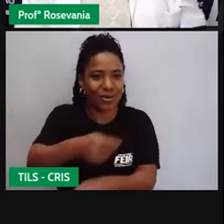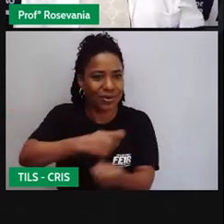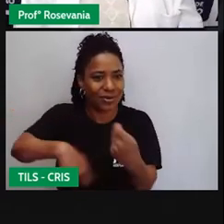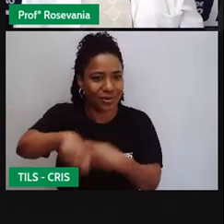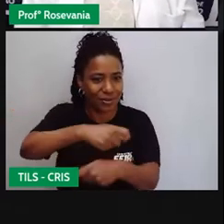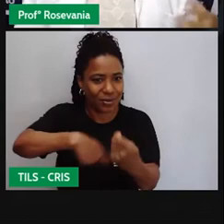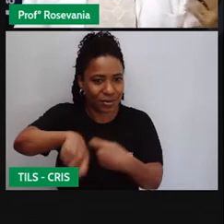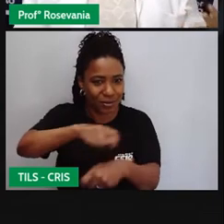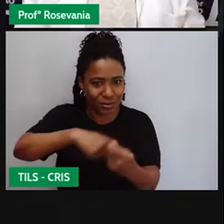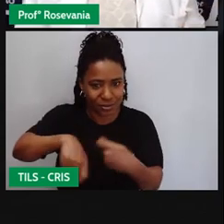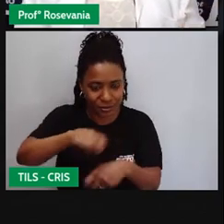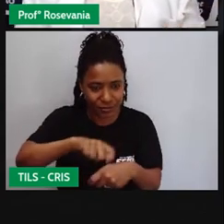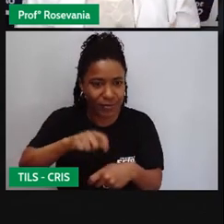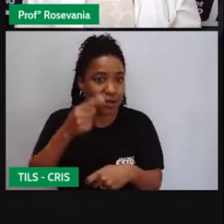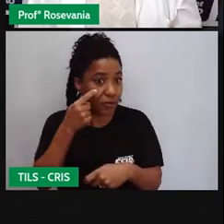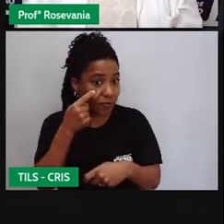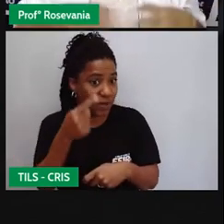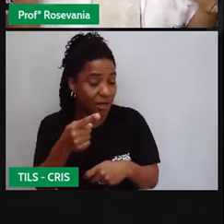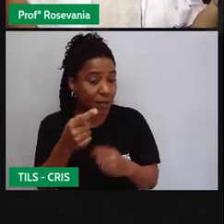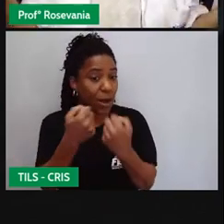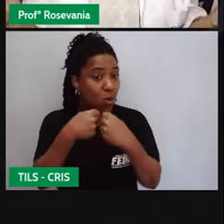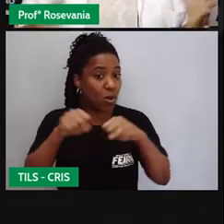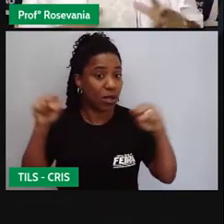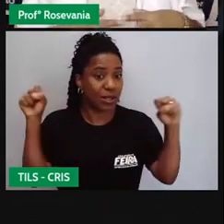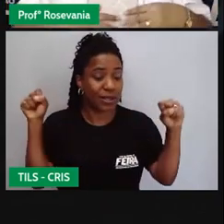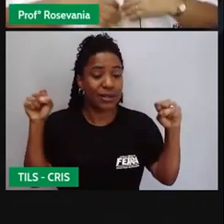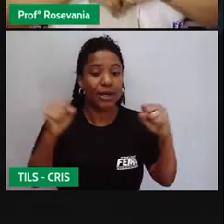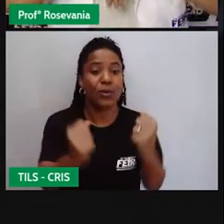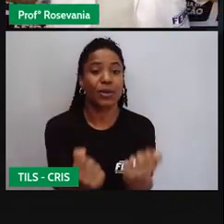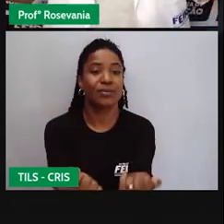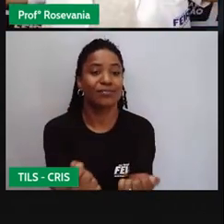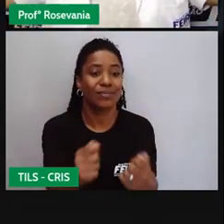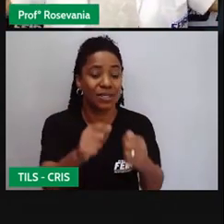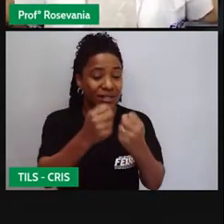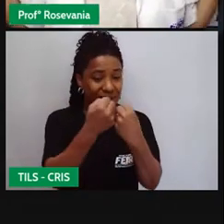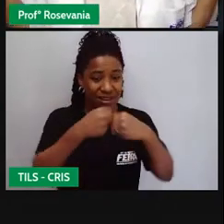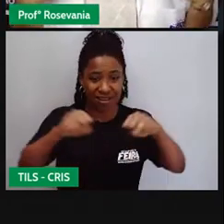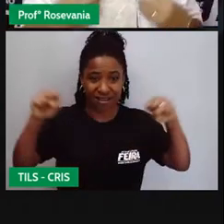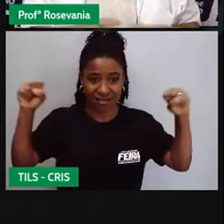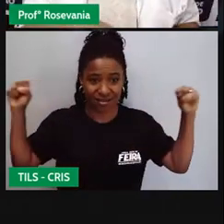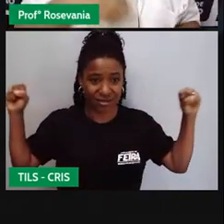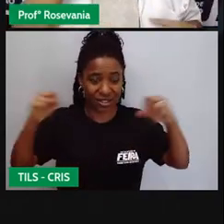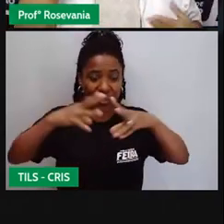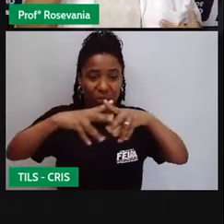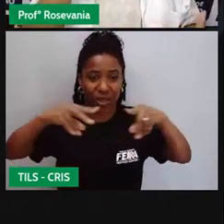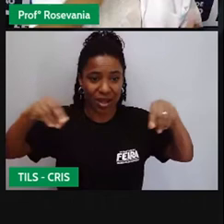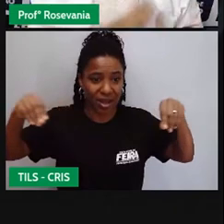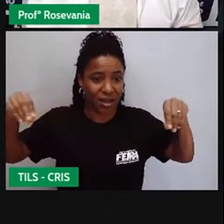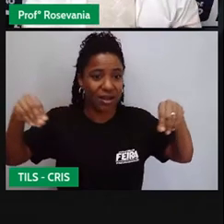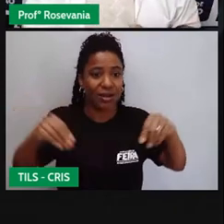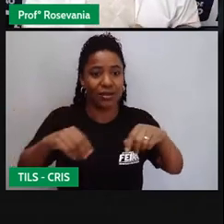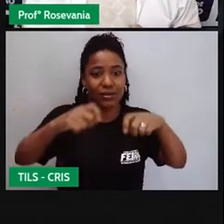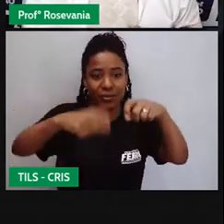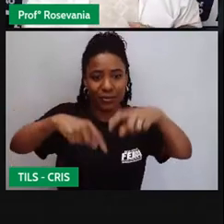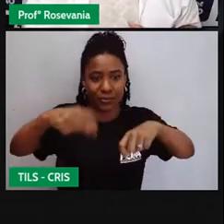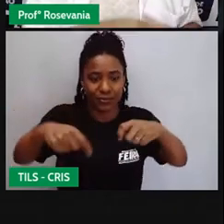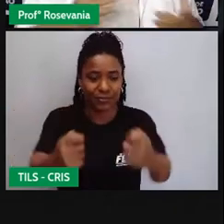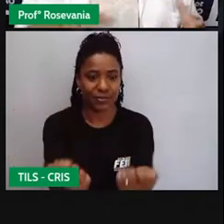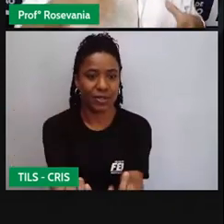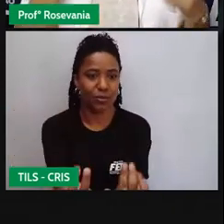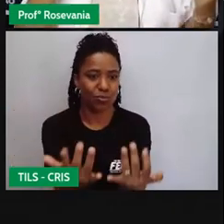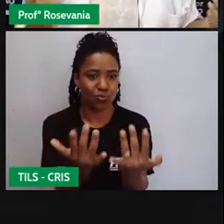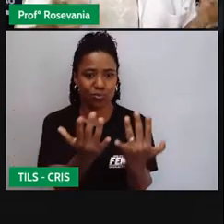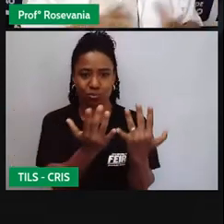a maioria delas são latifúndios. O que são os latifúndios? Aquelas grandes extensões de terra que plantam, vezes, às